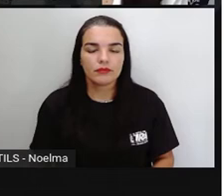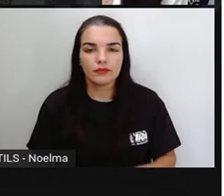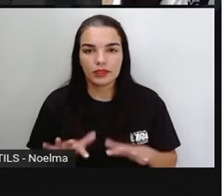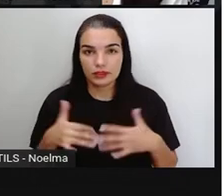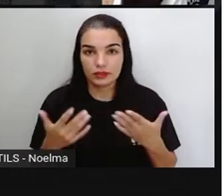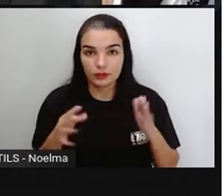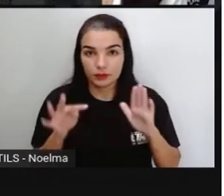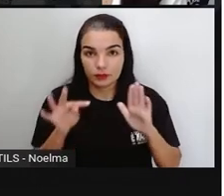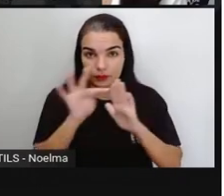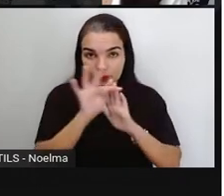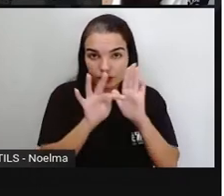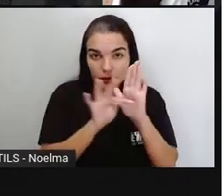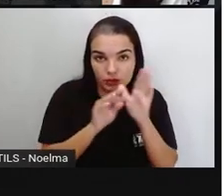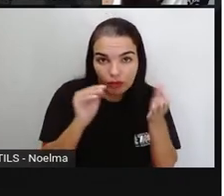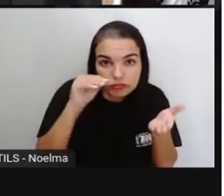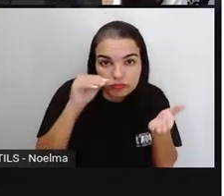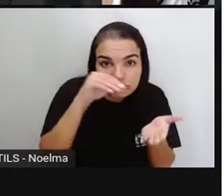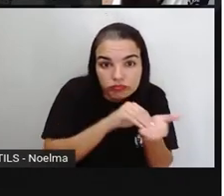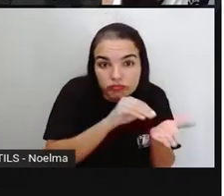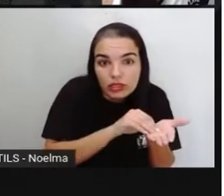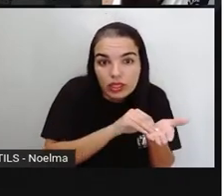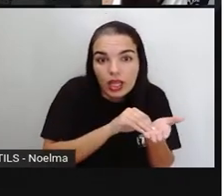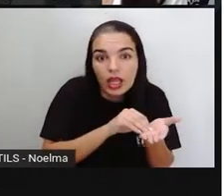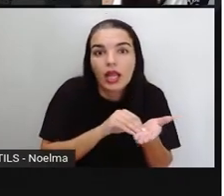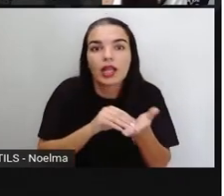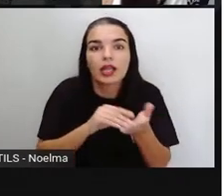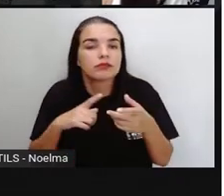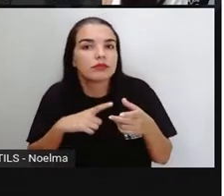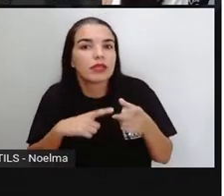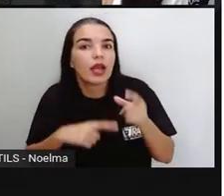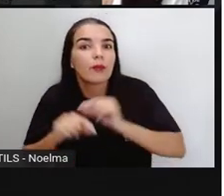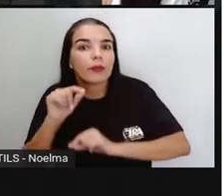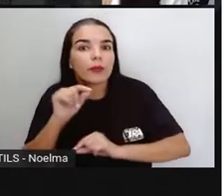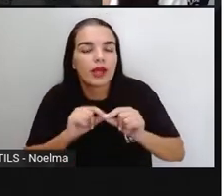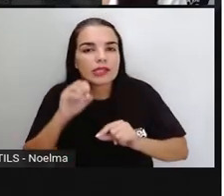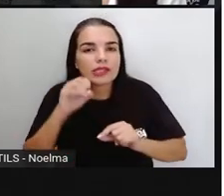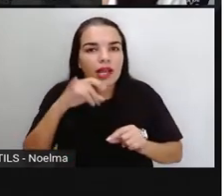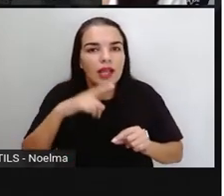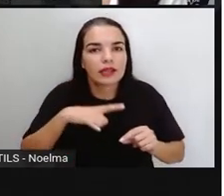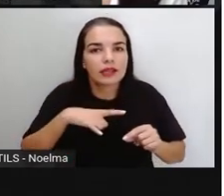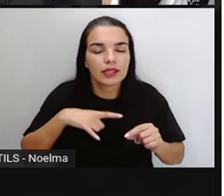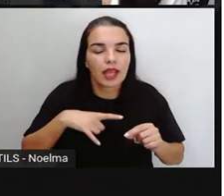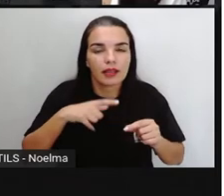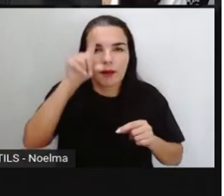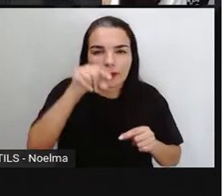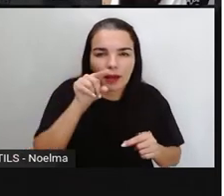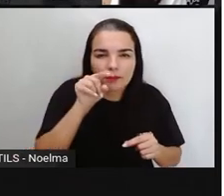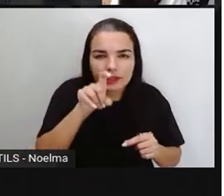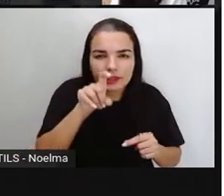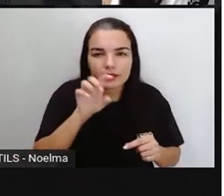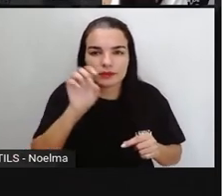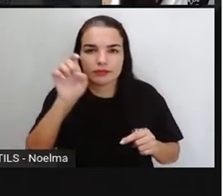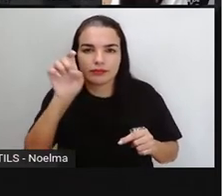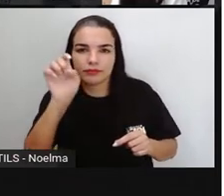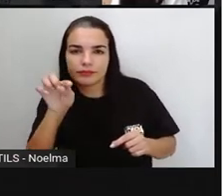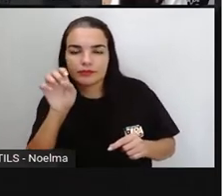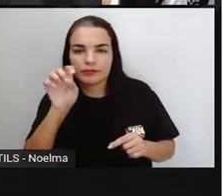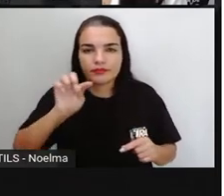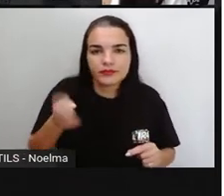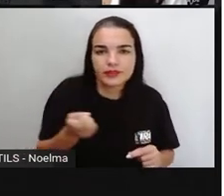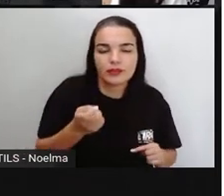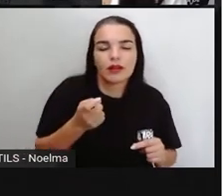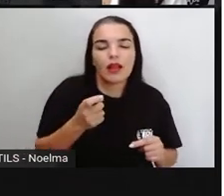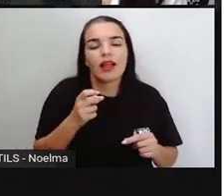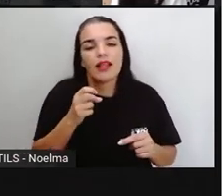sinais de pontuação vão dar ritmo, fluidez e vão evitar a confusão. O texto mal